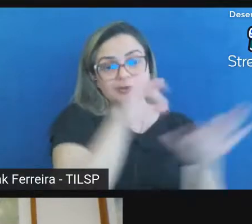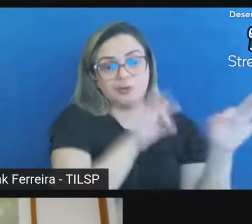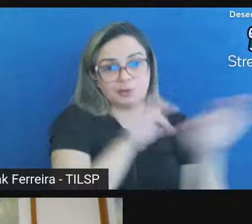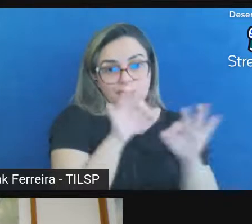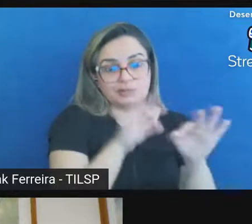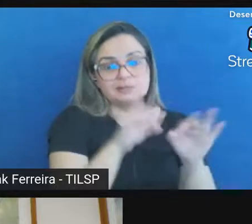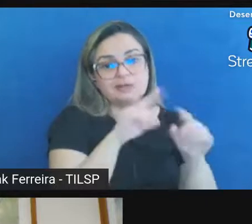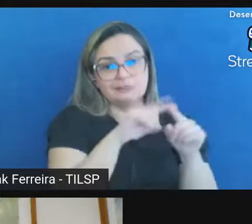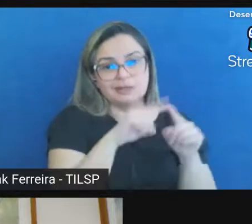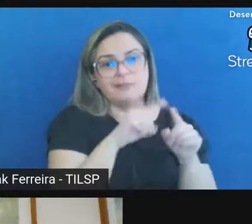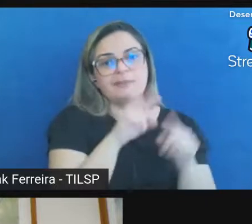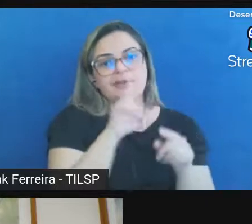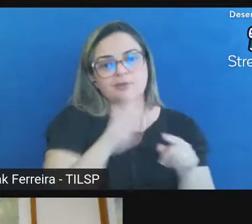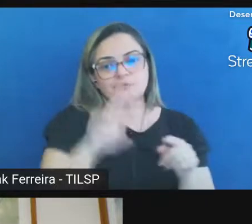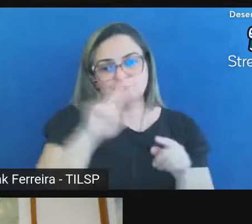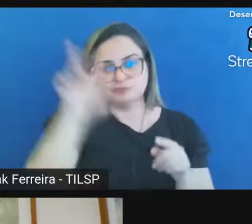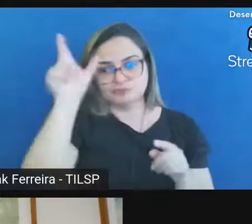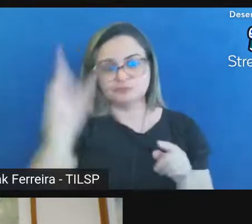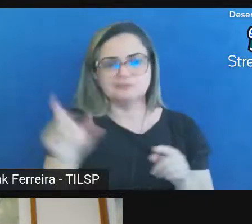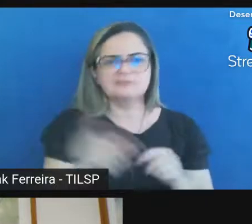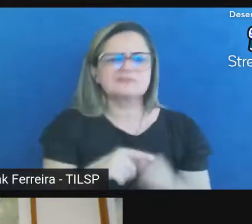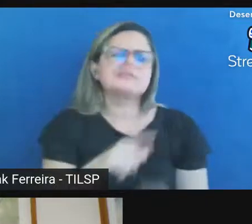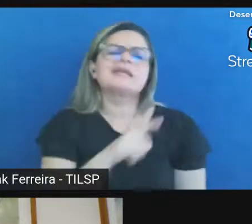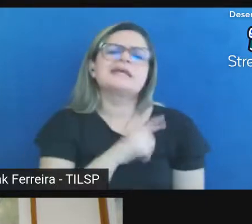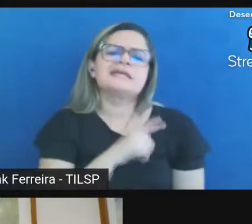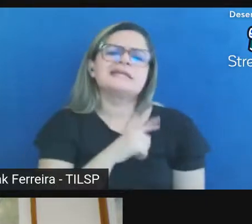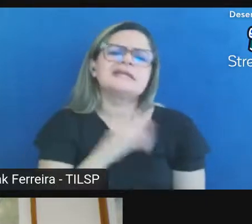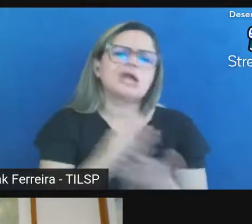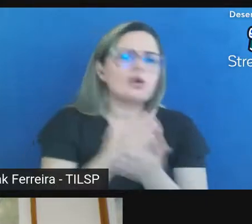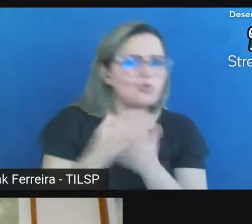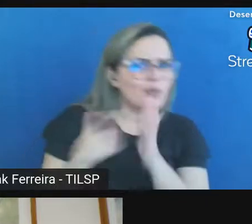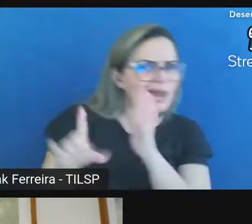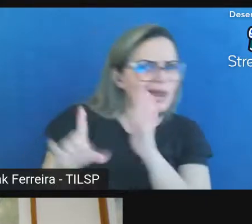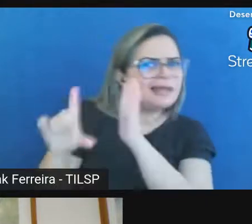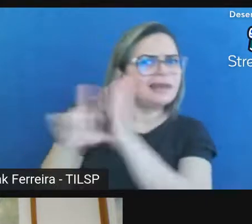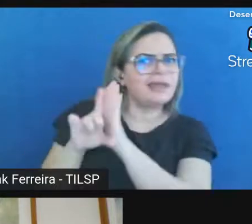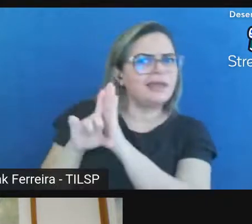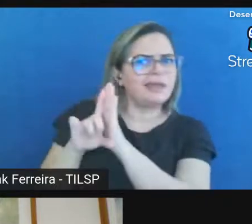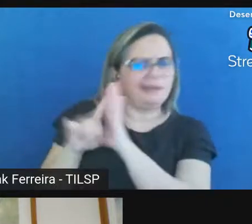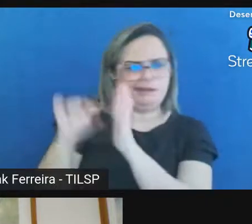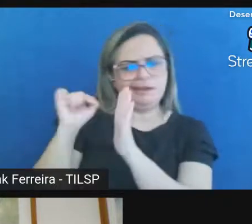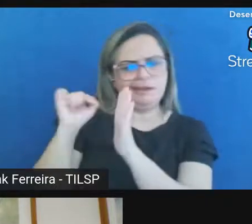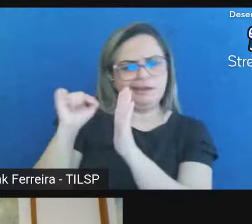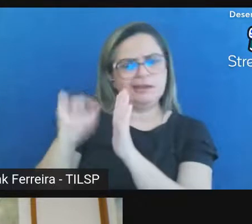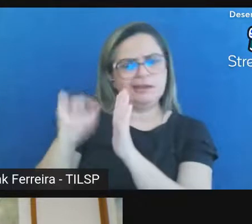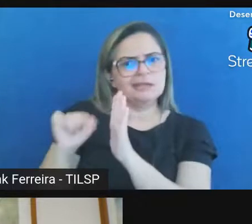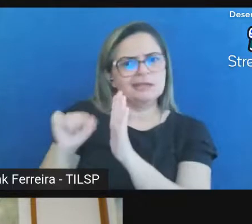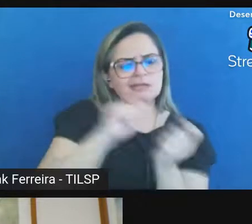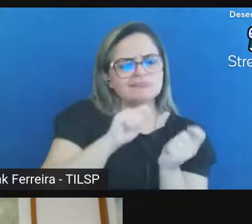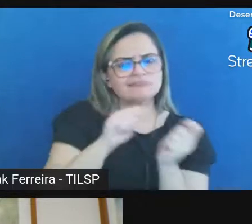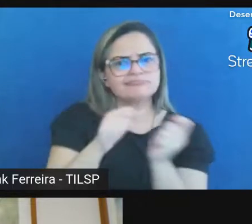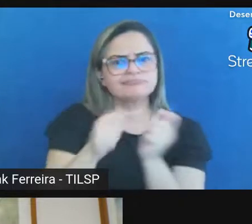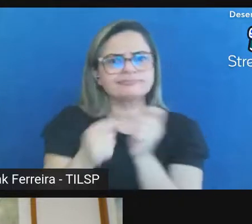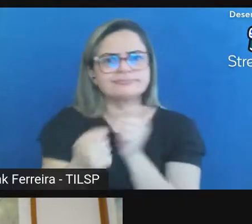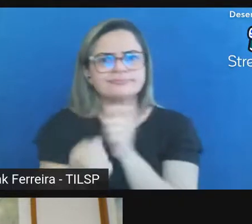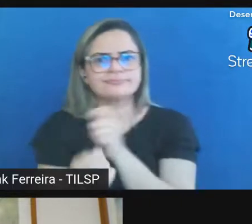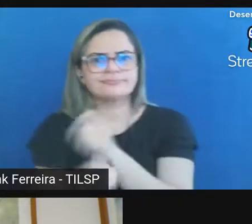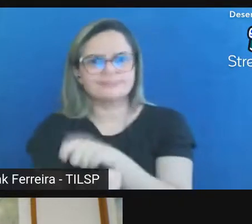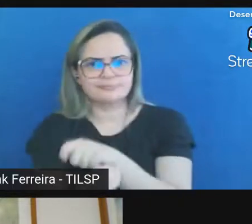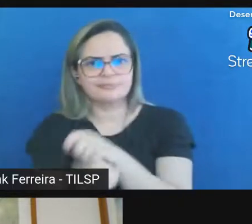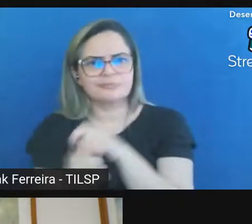usuário existe alguma política lei que define responsáveis pela conversão de formatos pela emulação